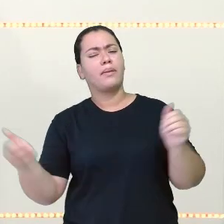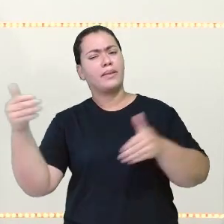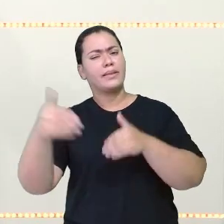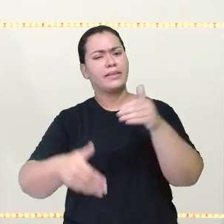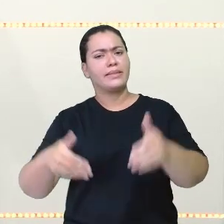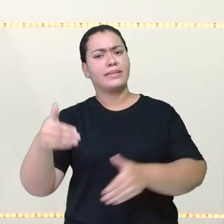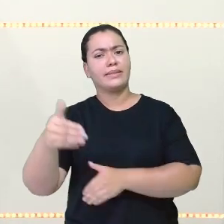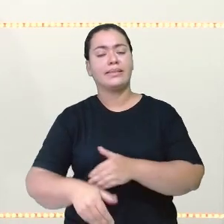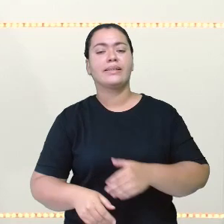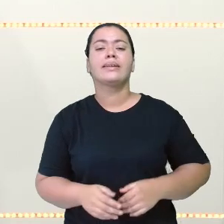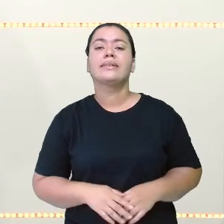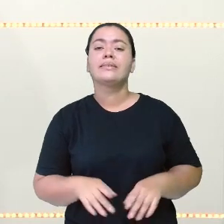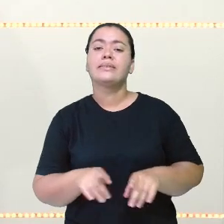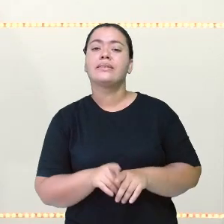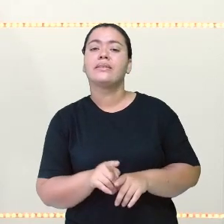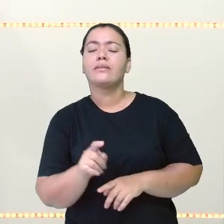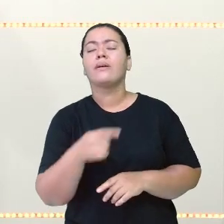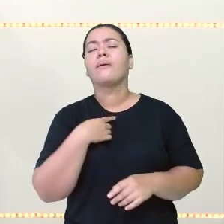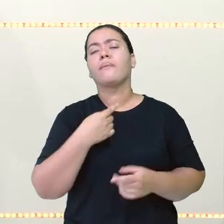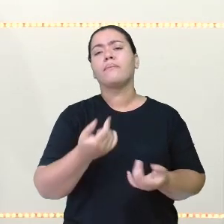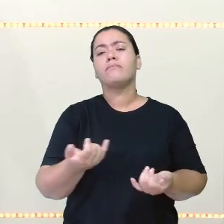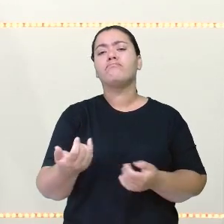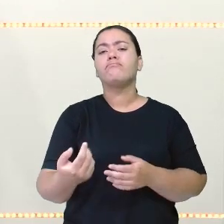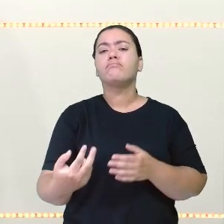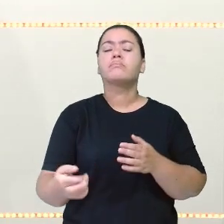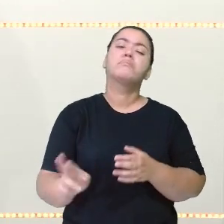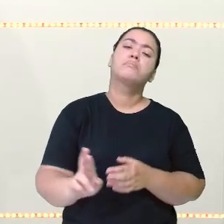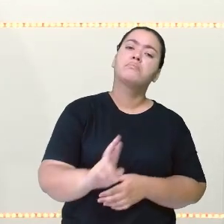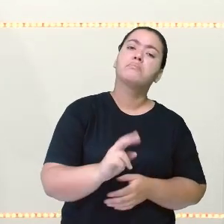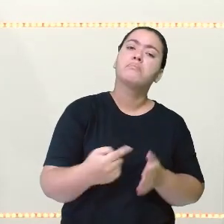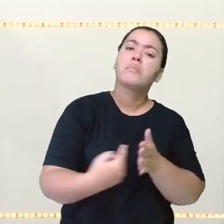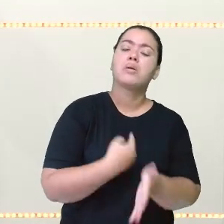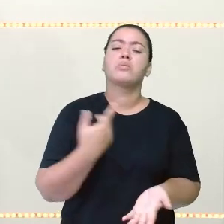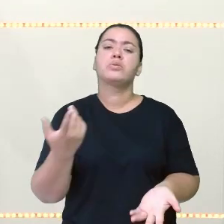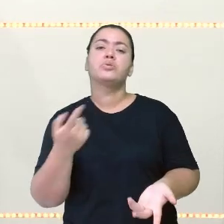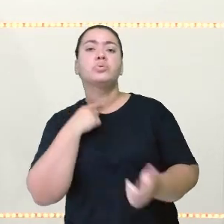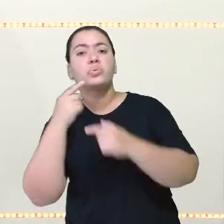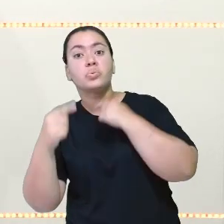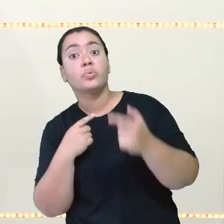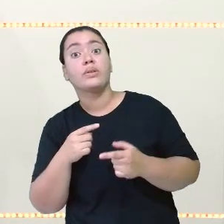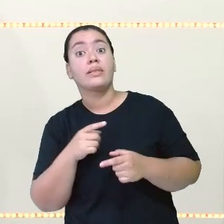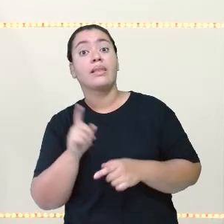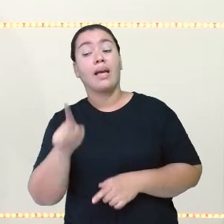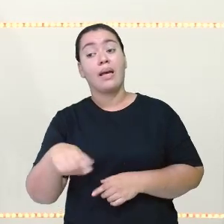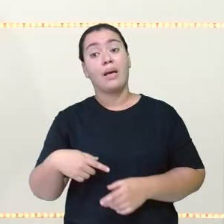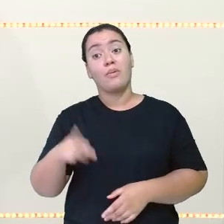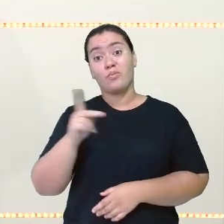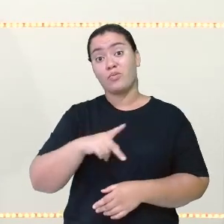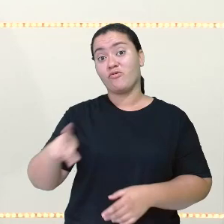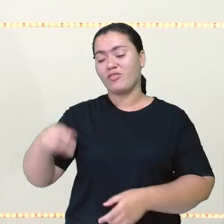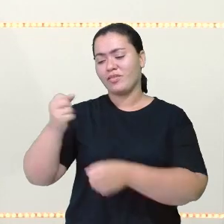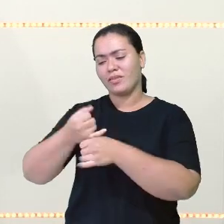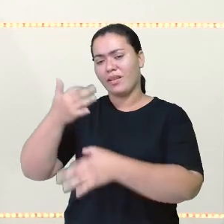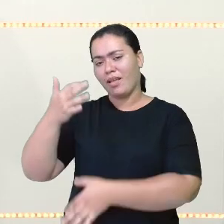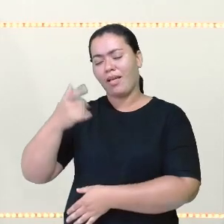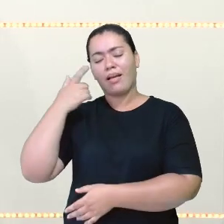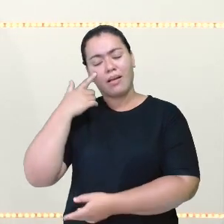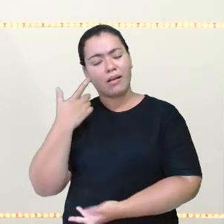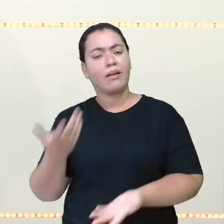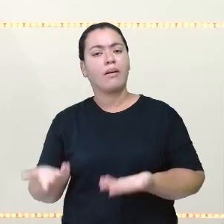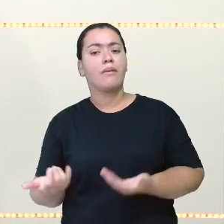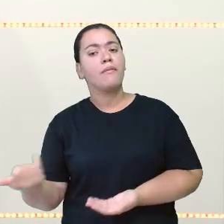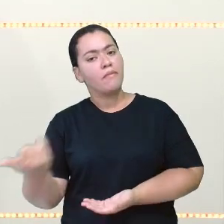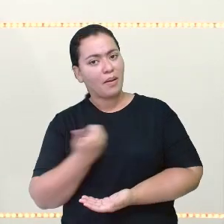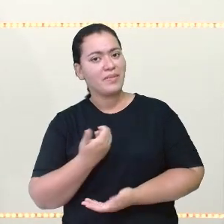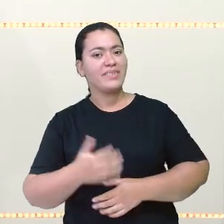da aula, colocando aí suas perguntas, suas dúvidas, que a professora Esté vai mediar esse bate-papo aí comigo.